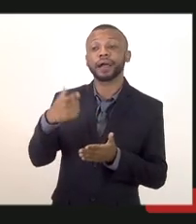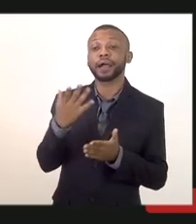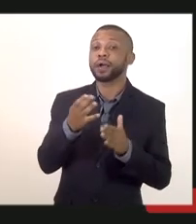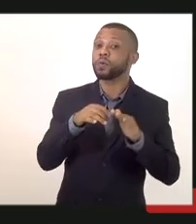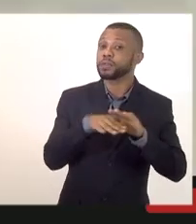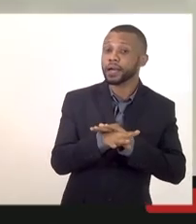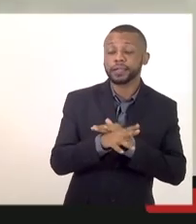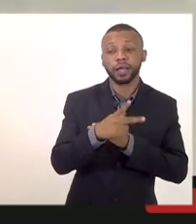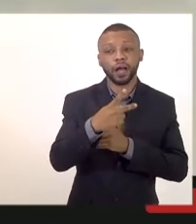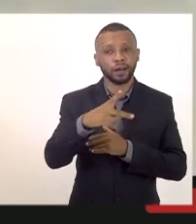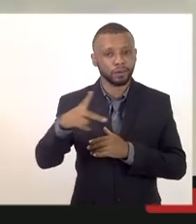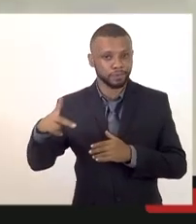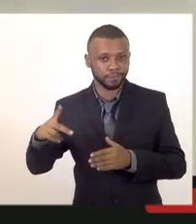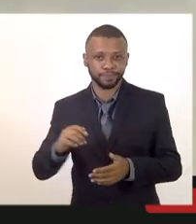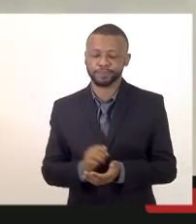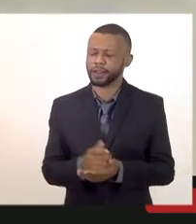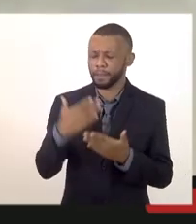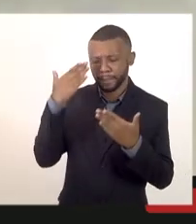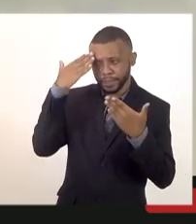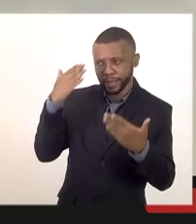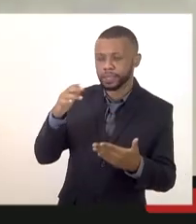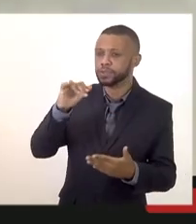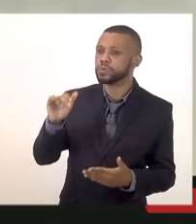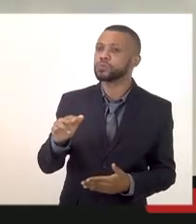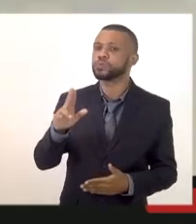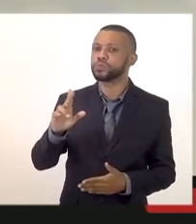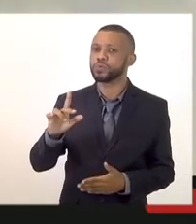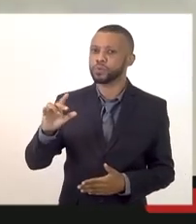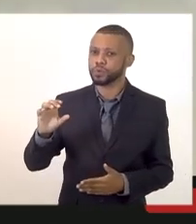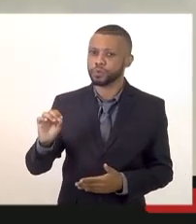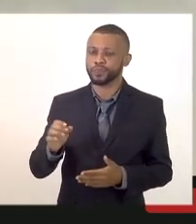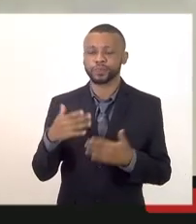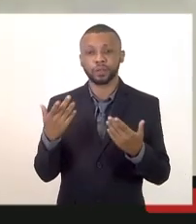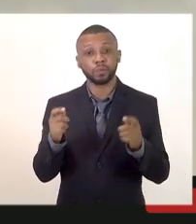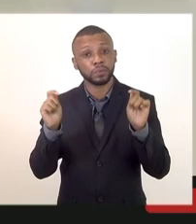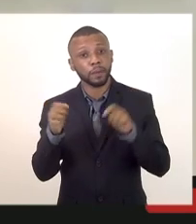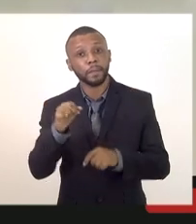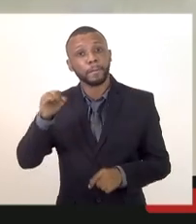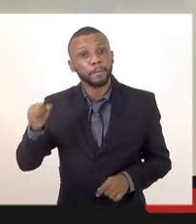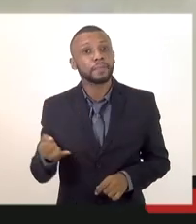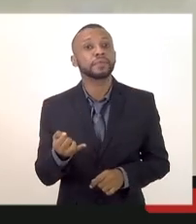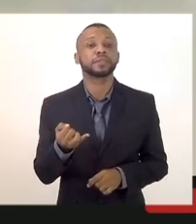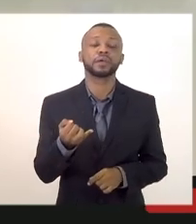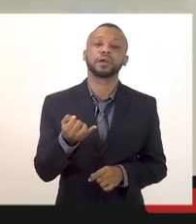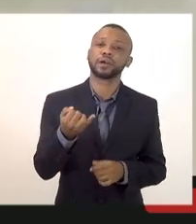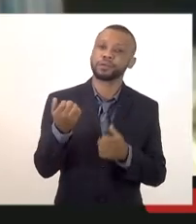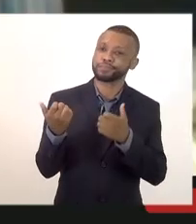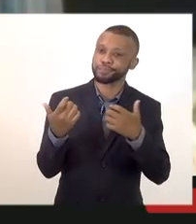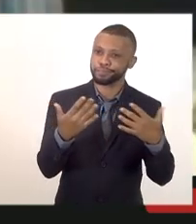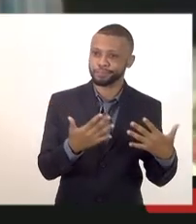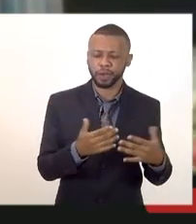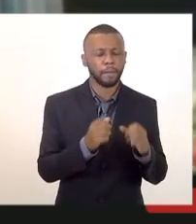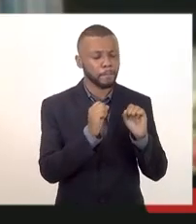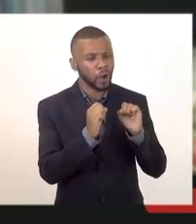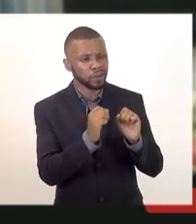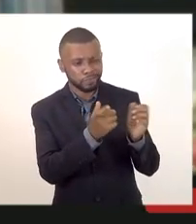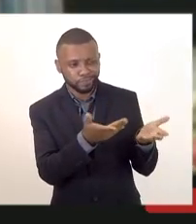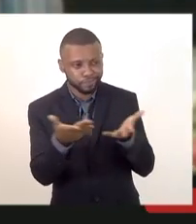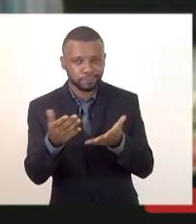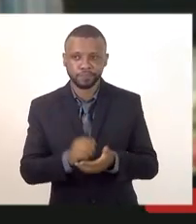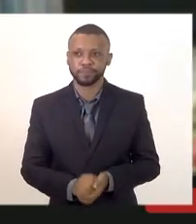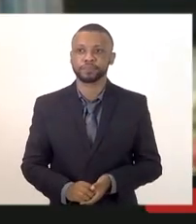obrigado obrigado Júlio posso aproveitar e passar a questão foi pontual pode pode pode para